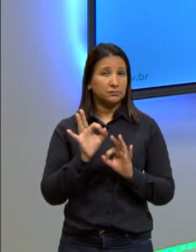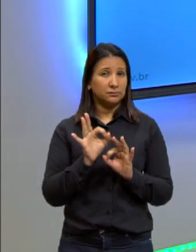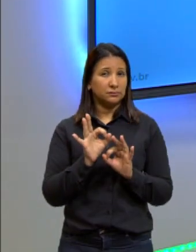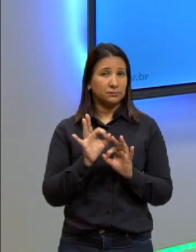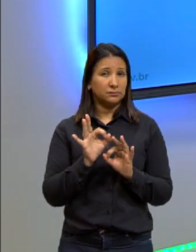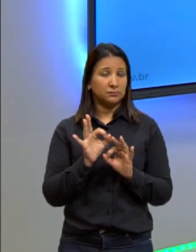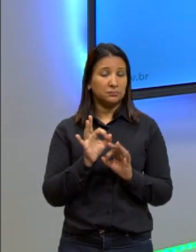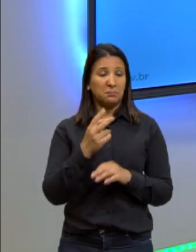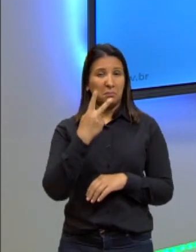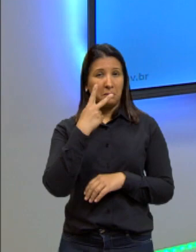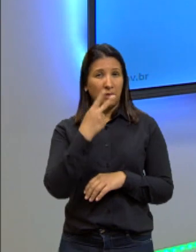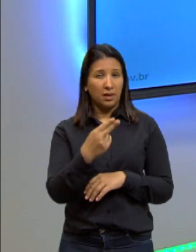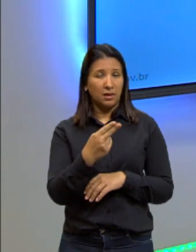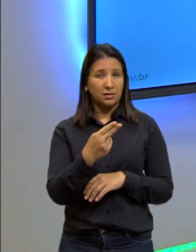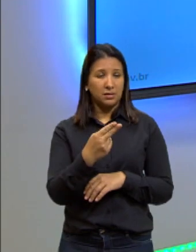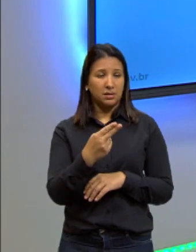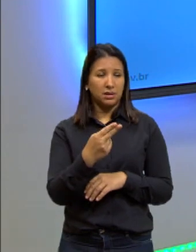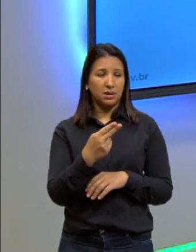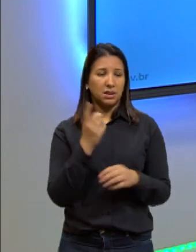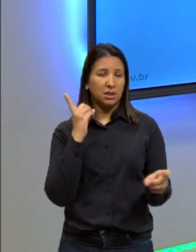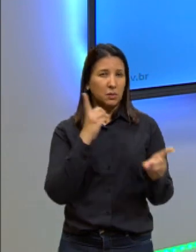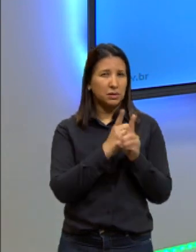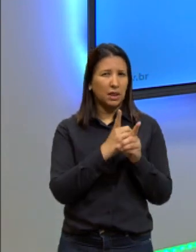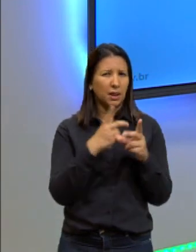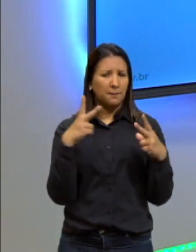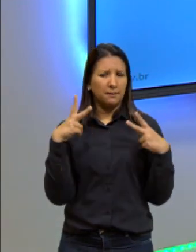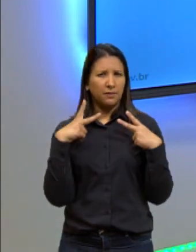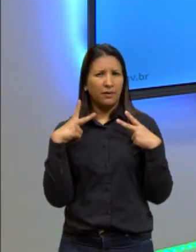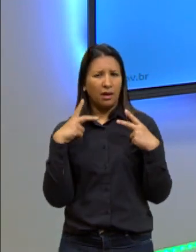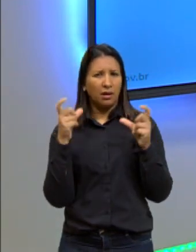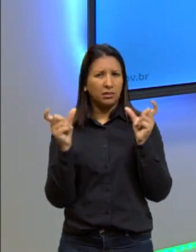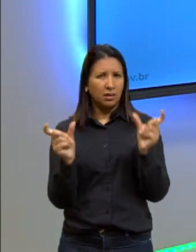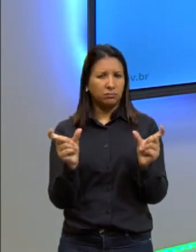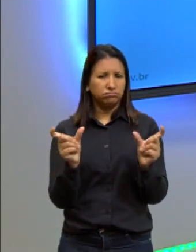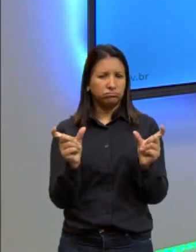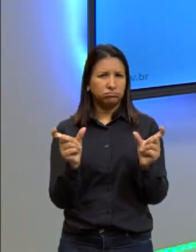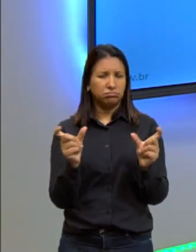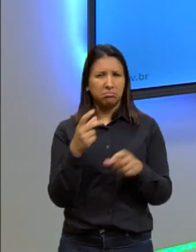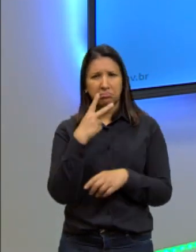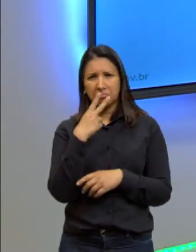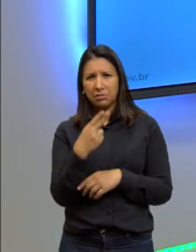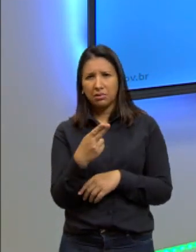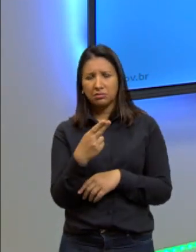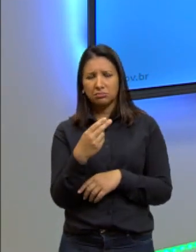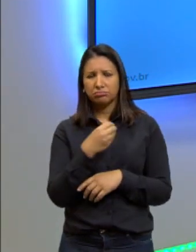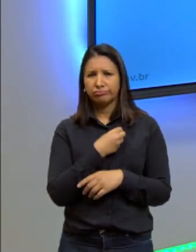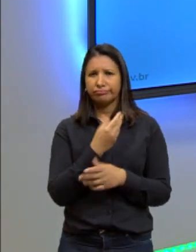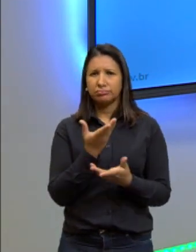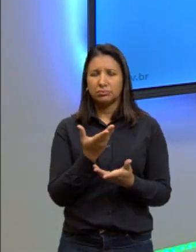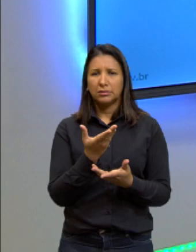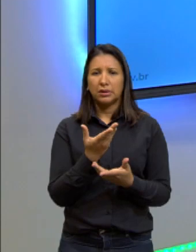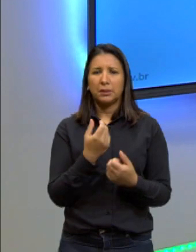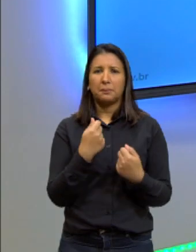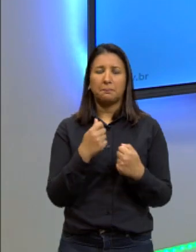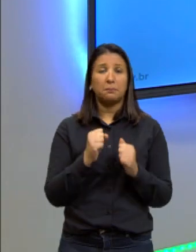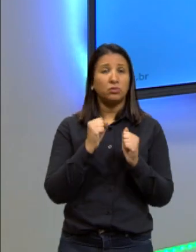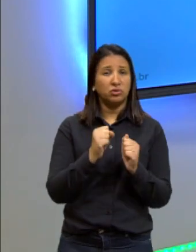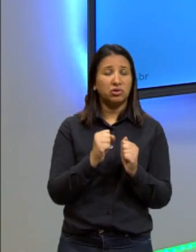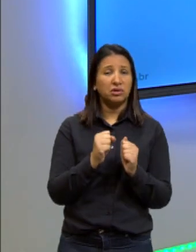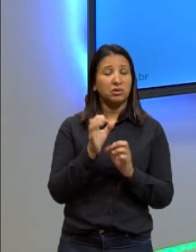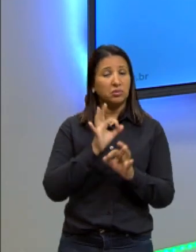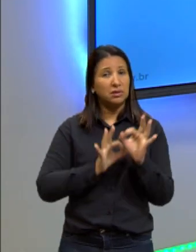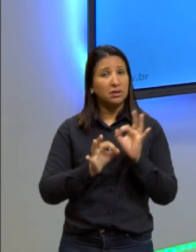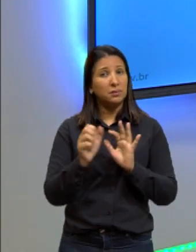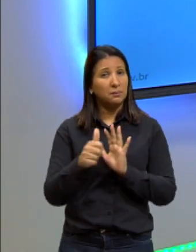encontrarem-se privadas é uma situação, ela quase dá vida aqui as salas de cinema. Então talvez ela deveria ter elaborado